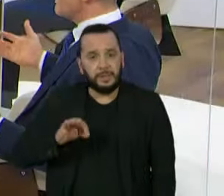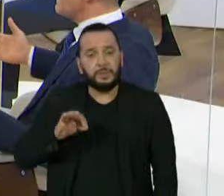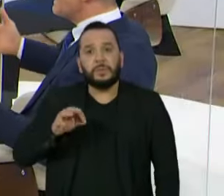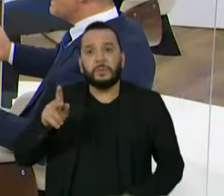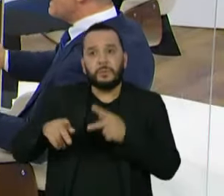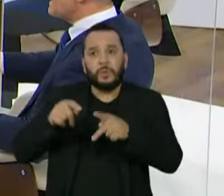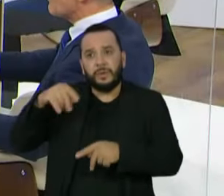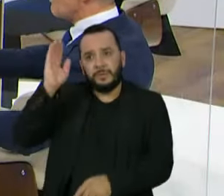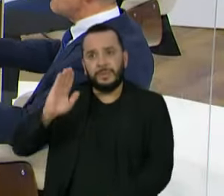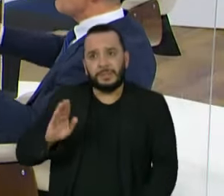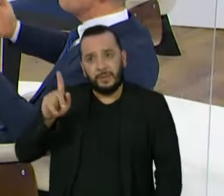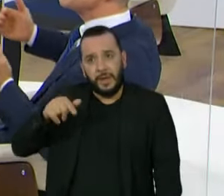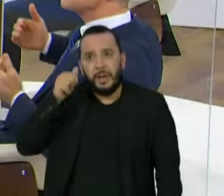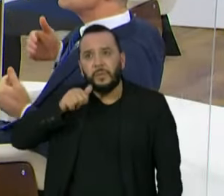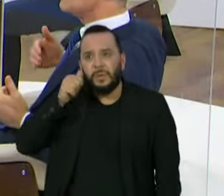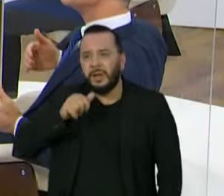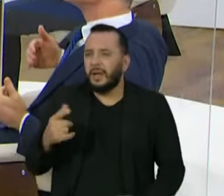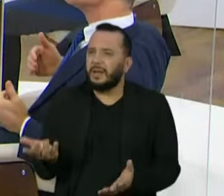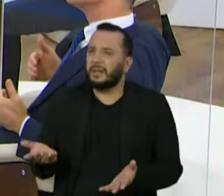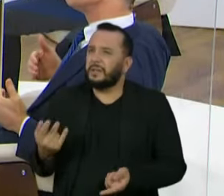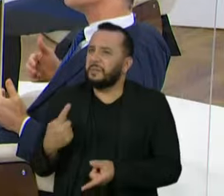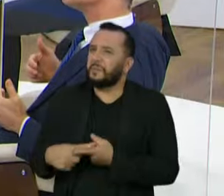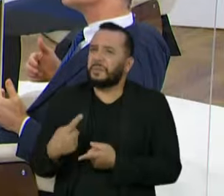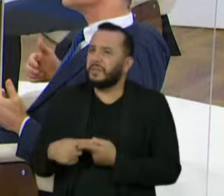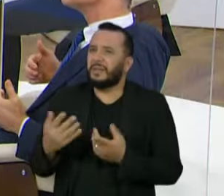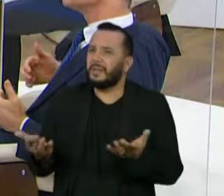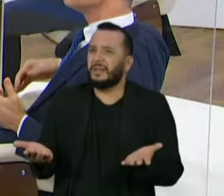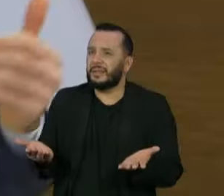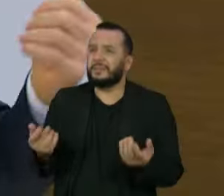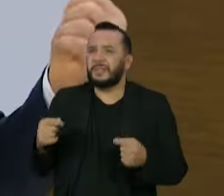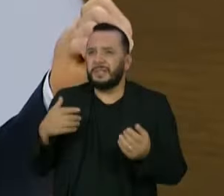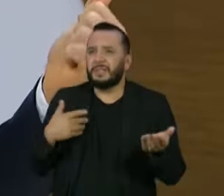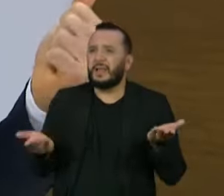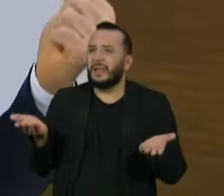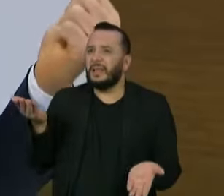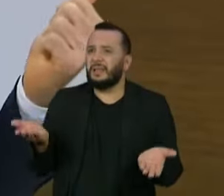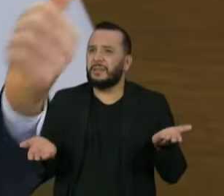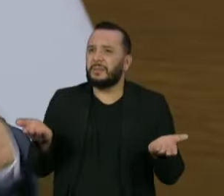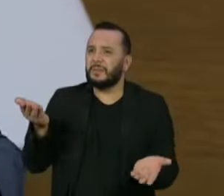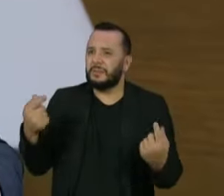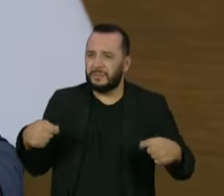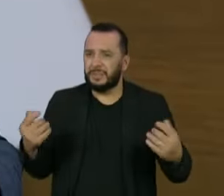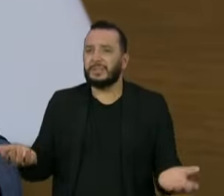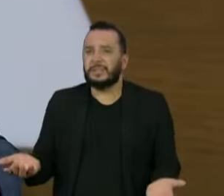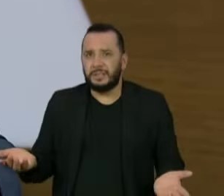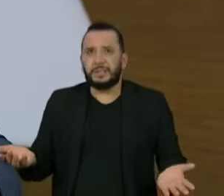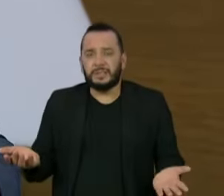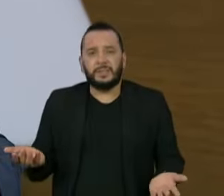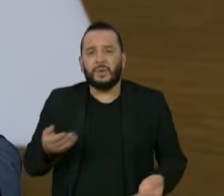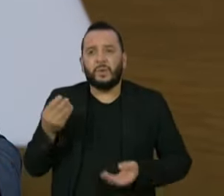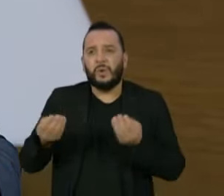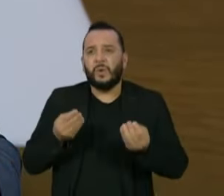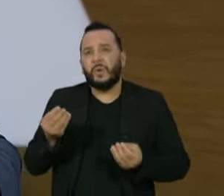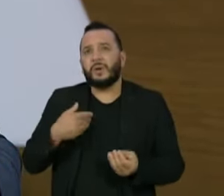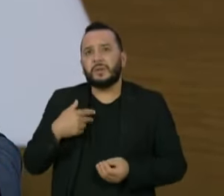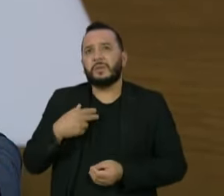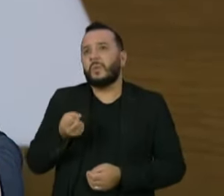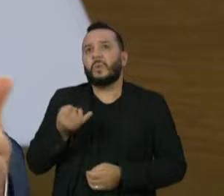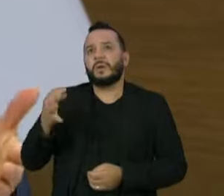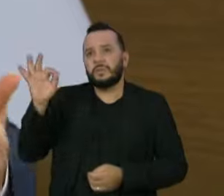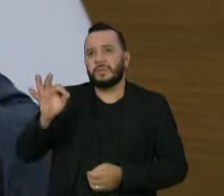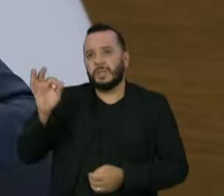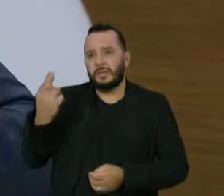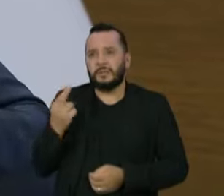Então, qual o percentual dessa população que está sendo representada no Congresso Nacional?